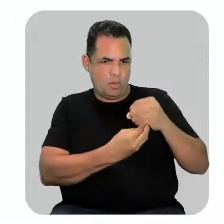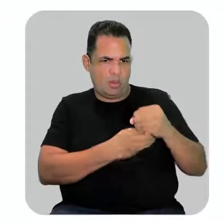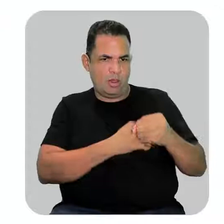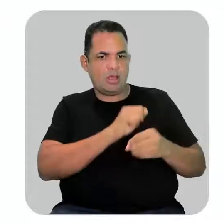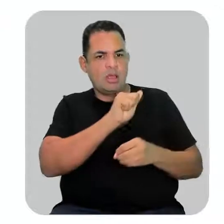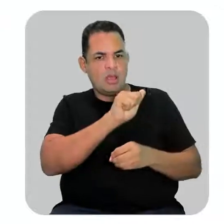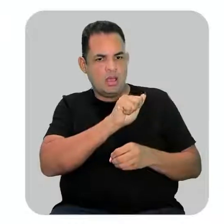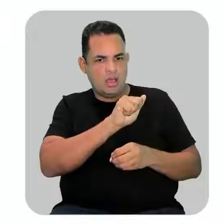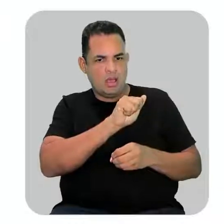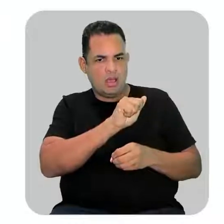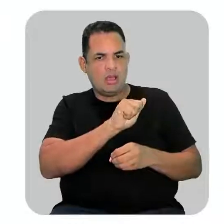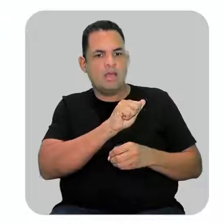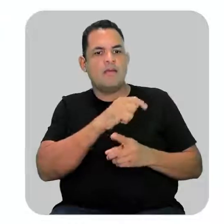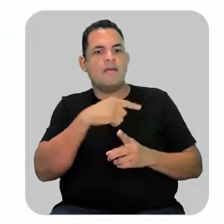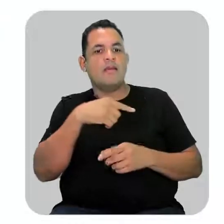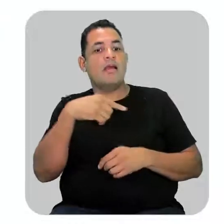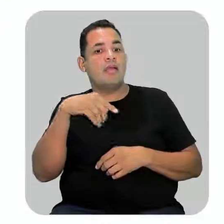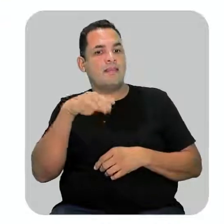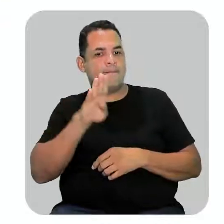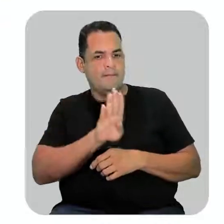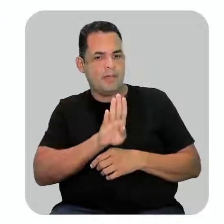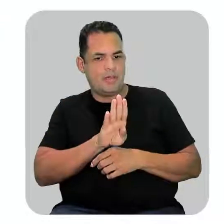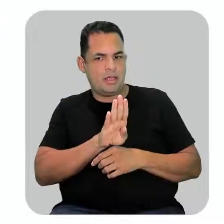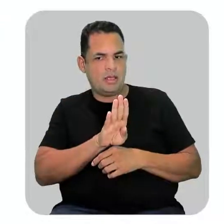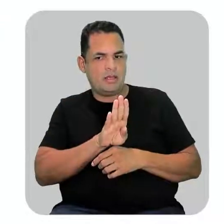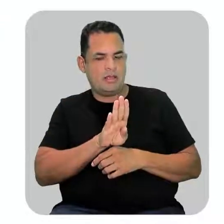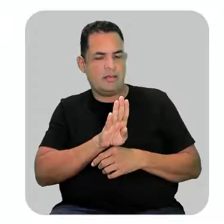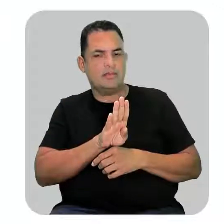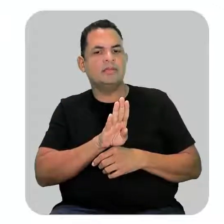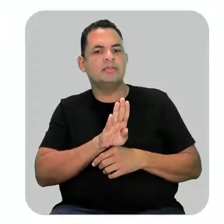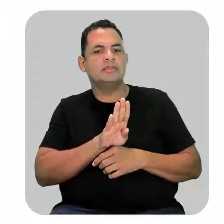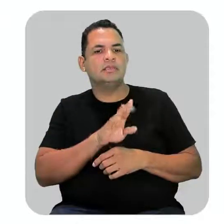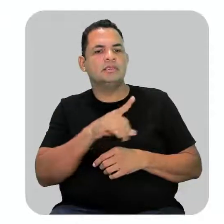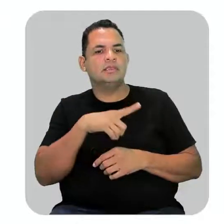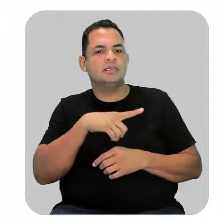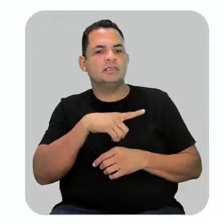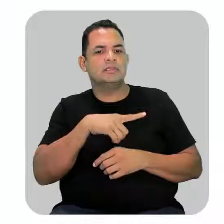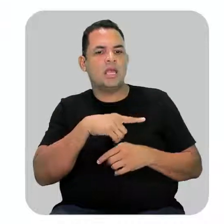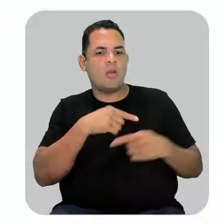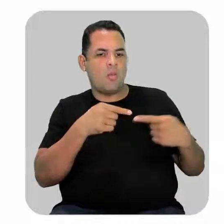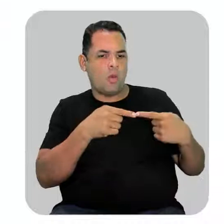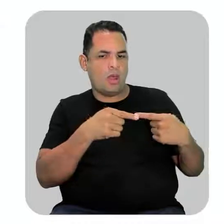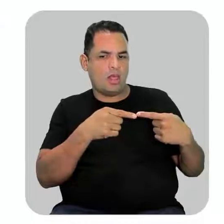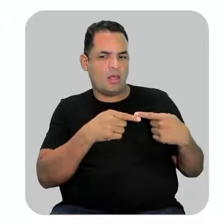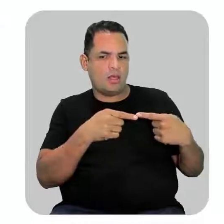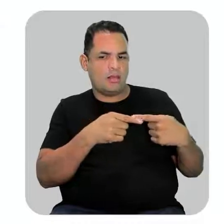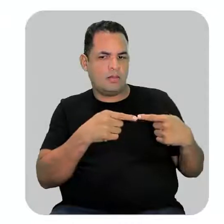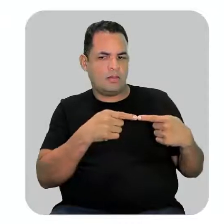A e B. Esse traço aqui significa que eles têm uma ligação.